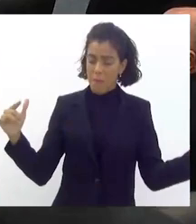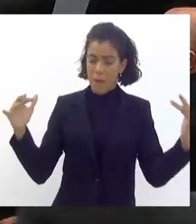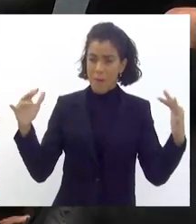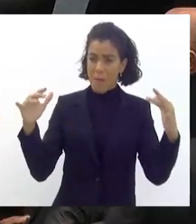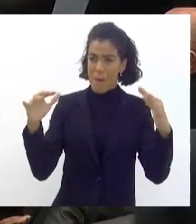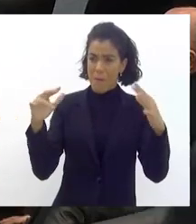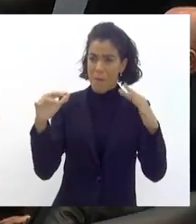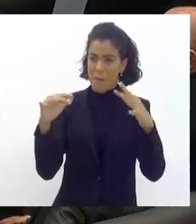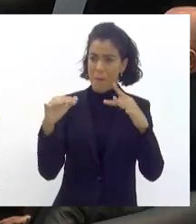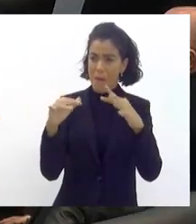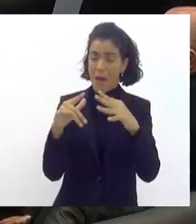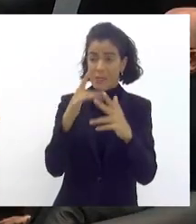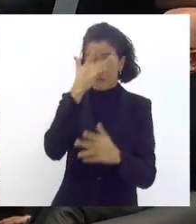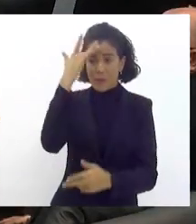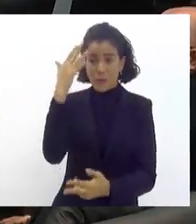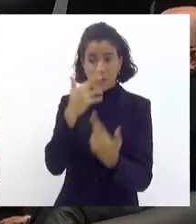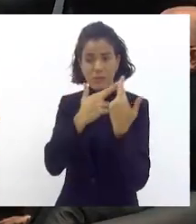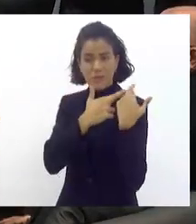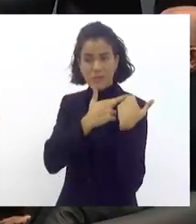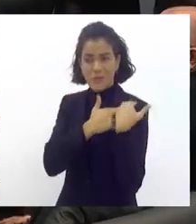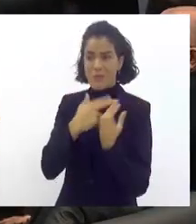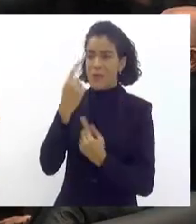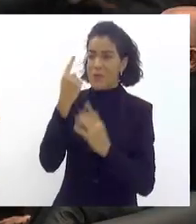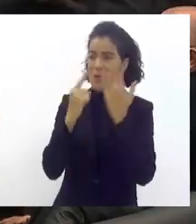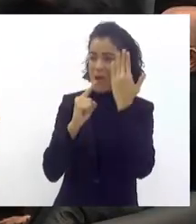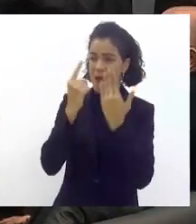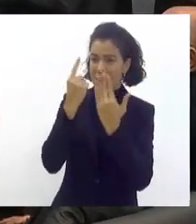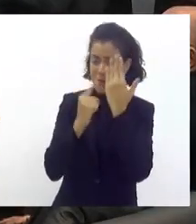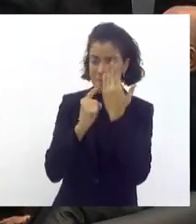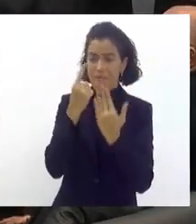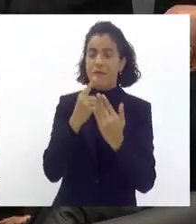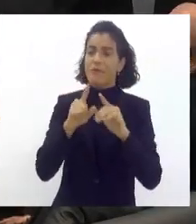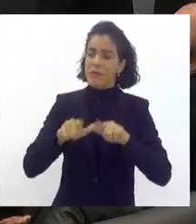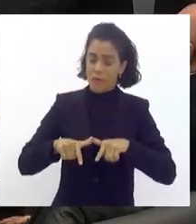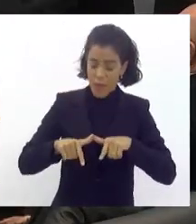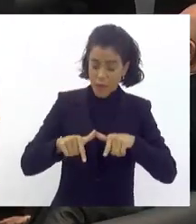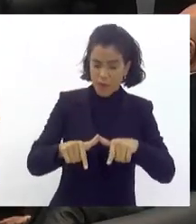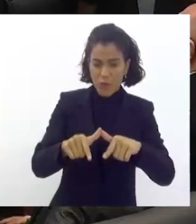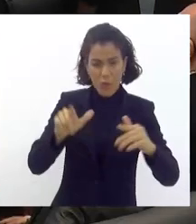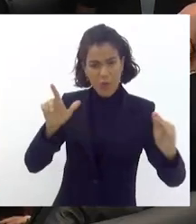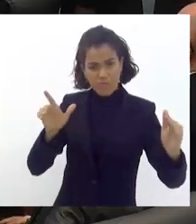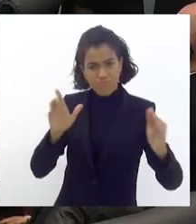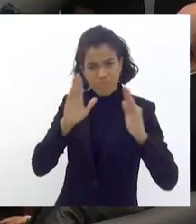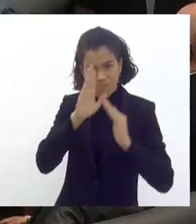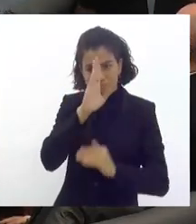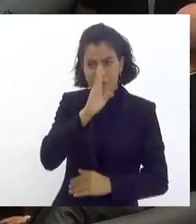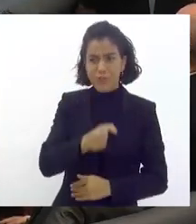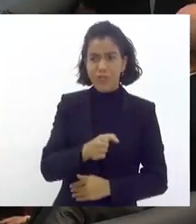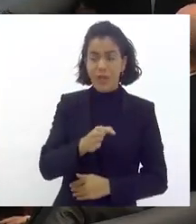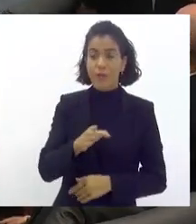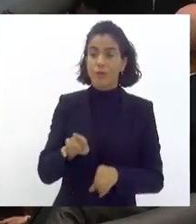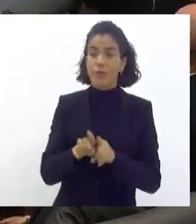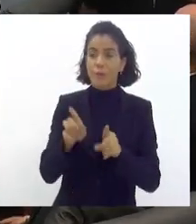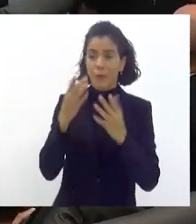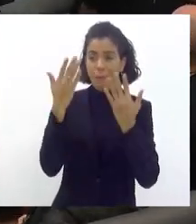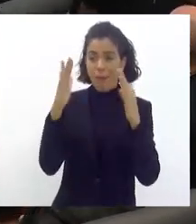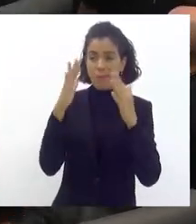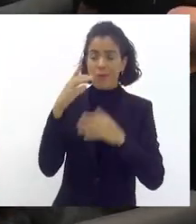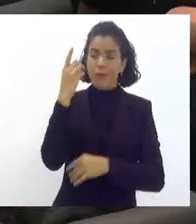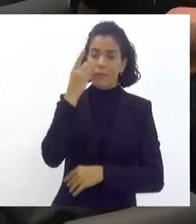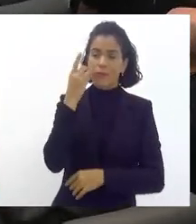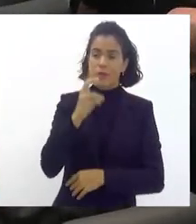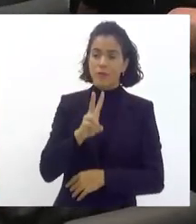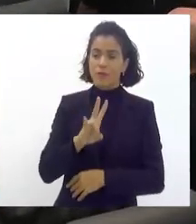comunidade do Carnaval, todas as pessoas que atuam diretamente. Parabenizar ao deputado Vitor Júnior